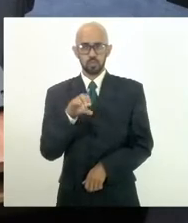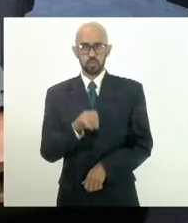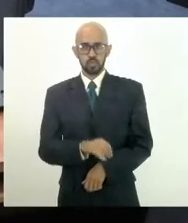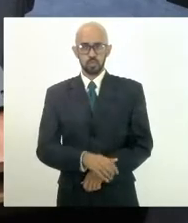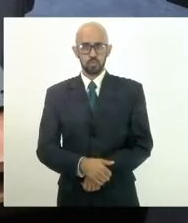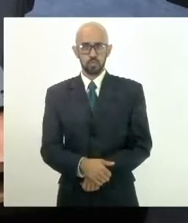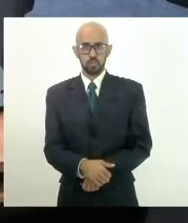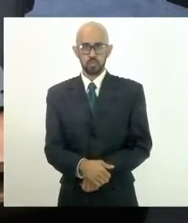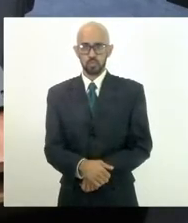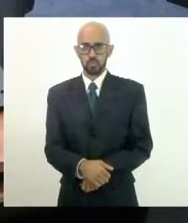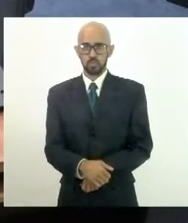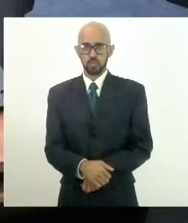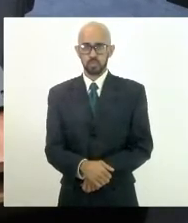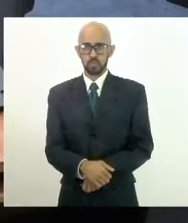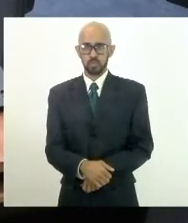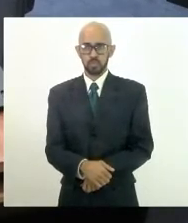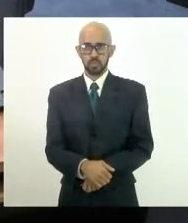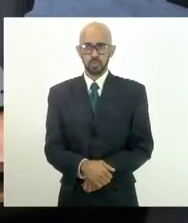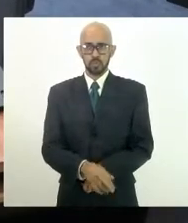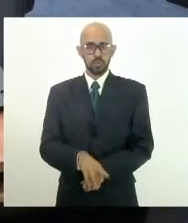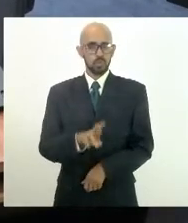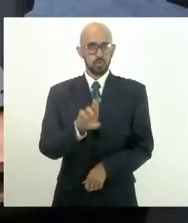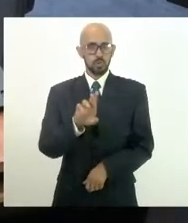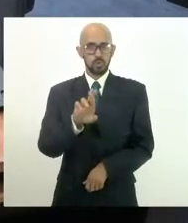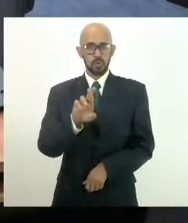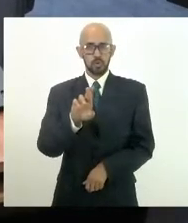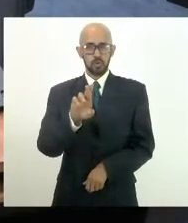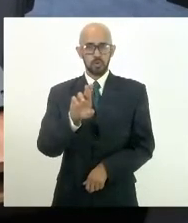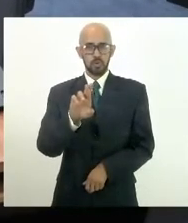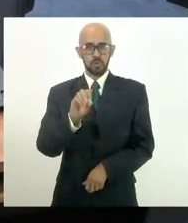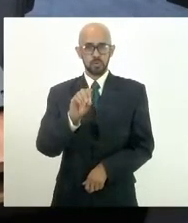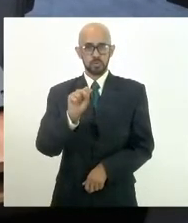Deputado Bruno Dauá. Deputado Rosenberg Reis.